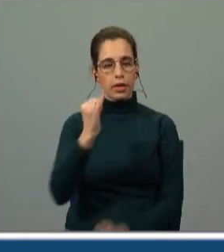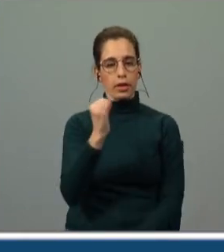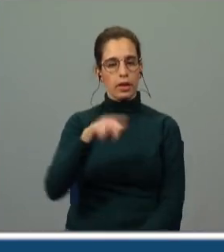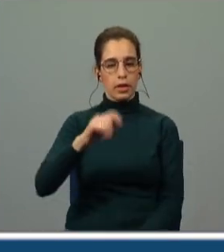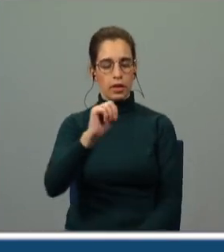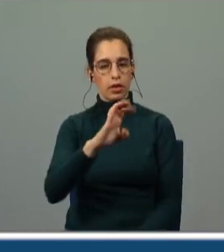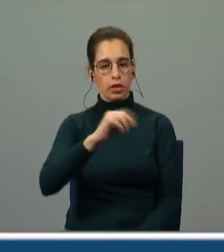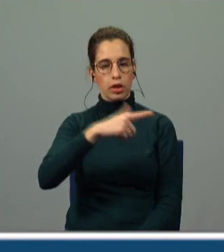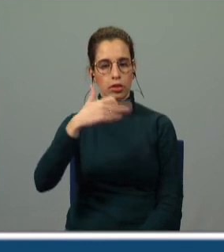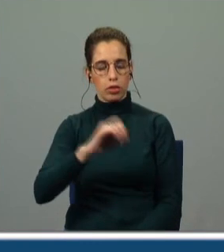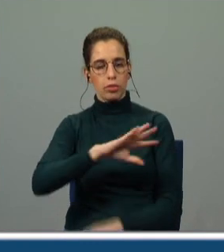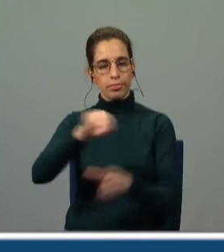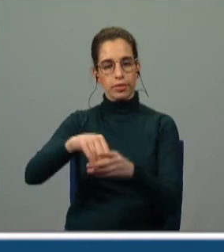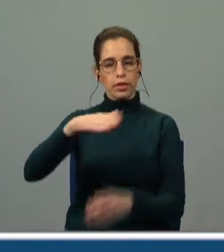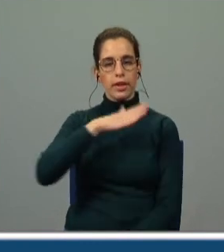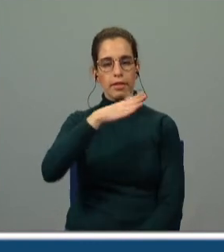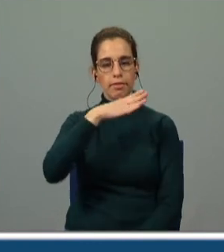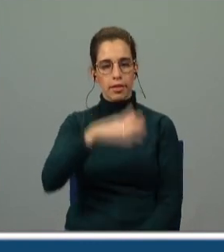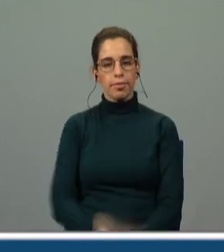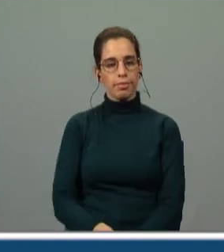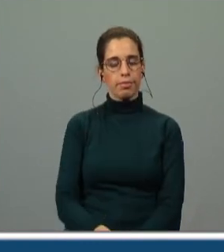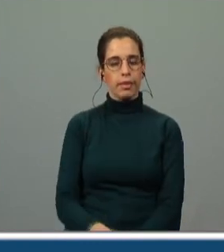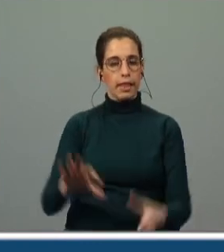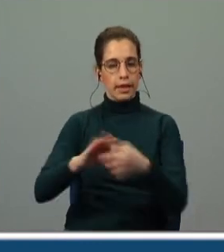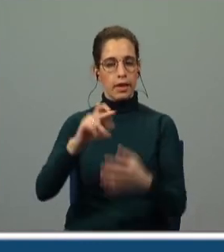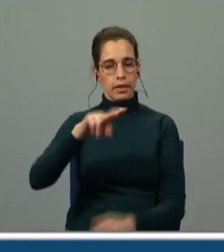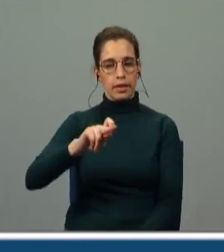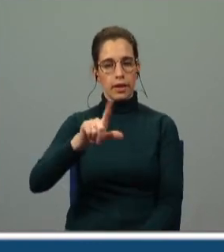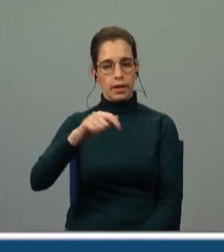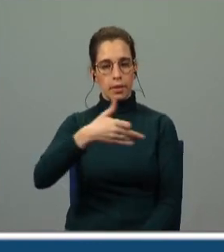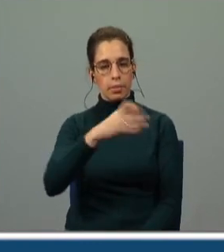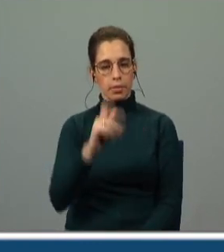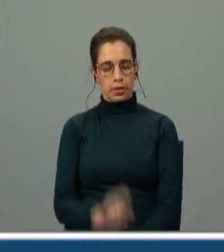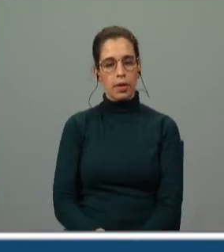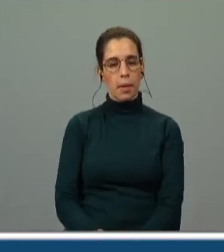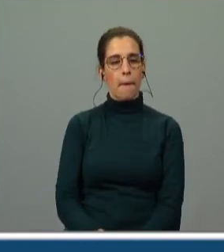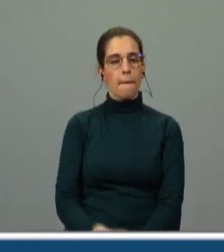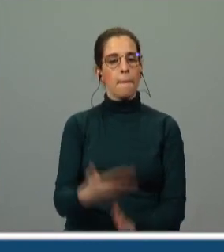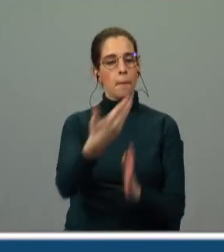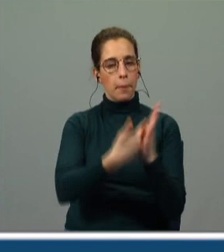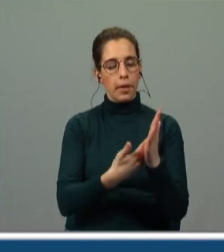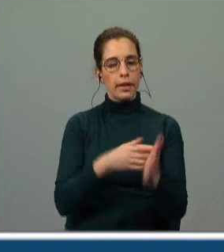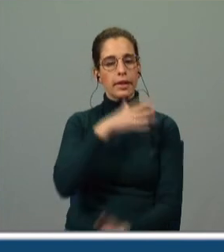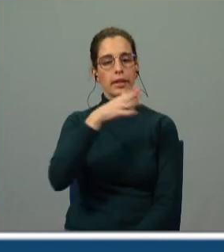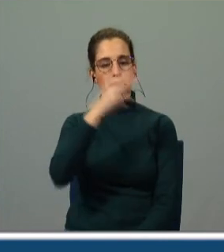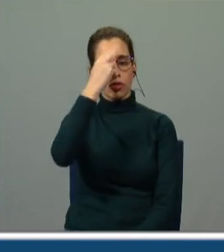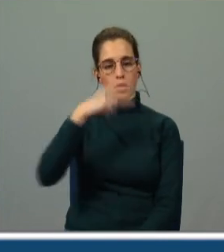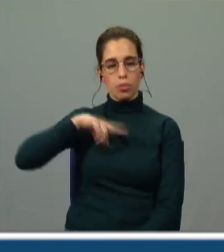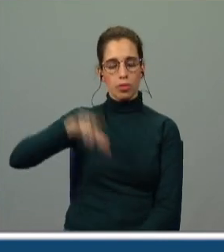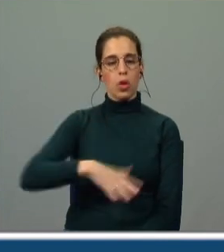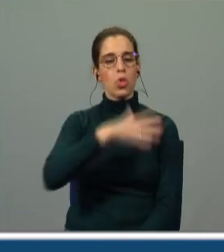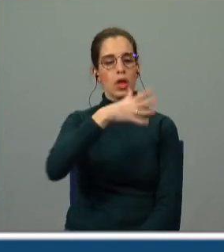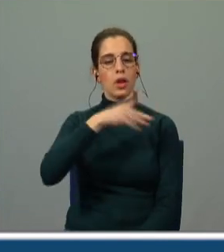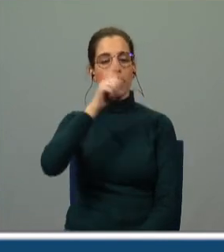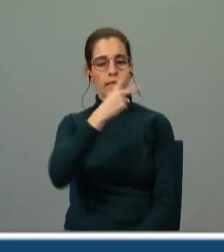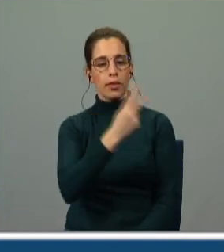narração consiste numa analipse vimos que se integra no plano narrativo da história de Portugal o narrador é Vasco da Gama e